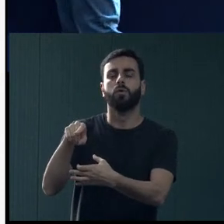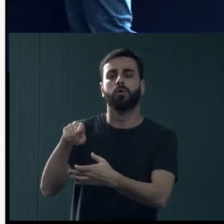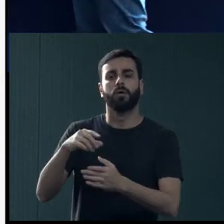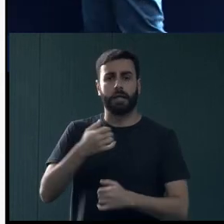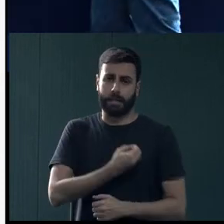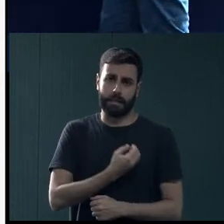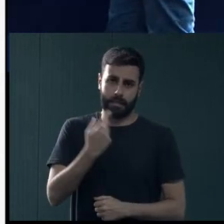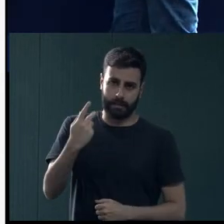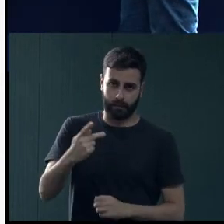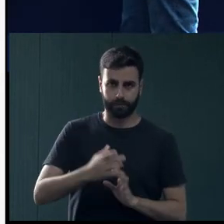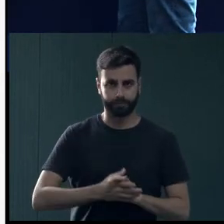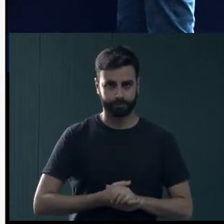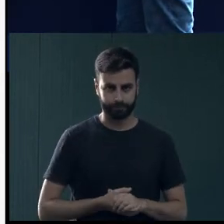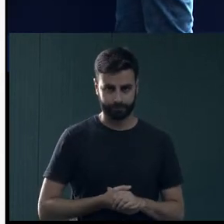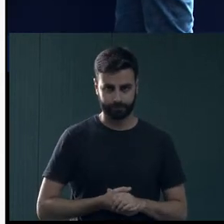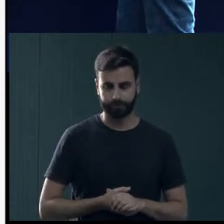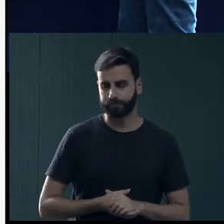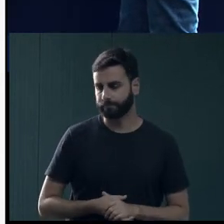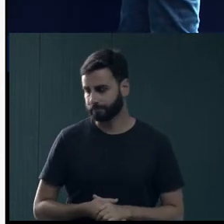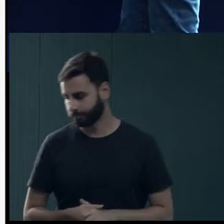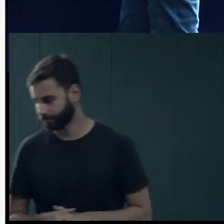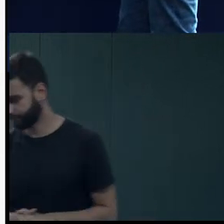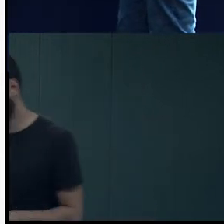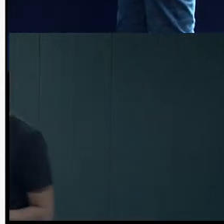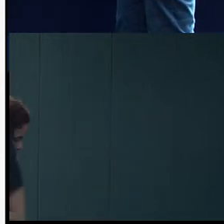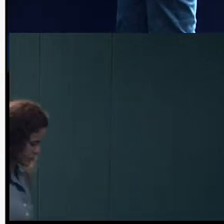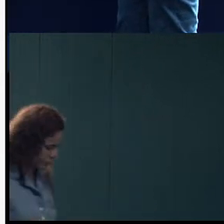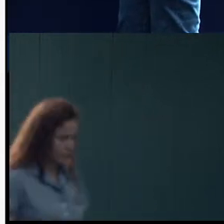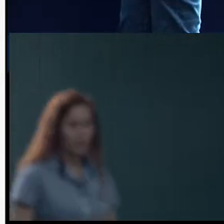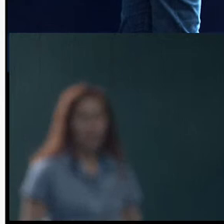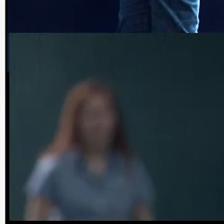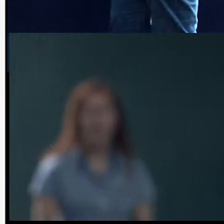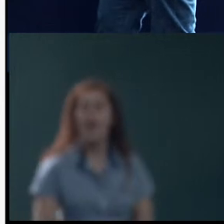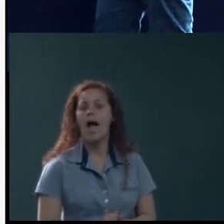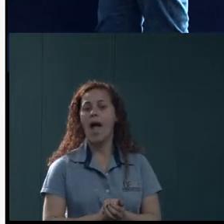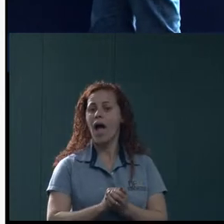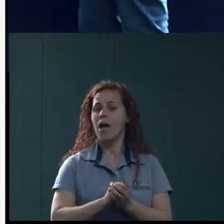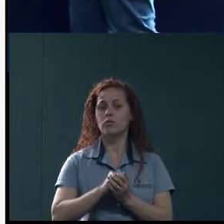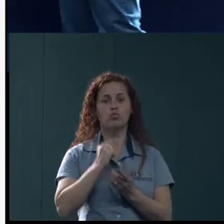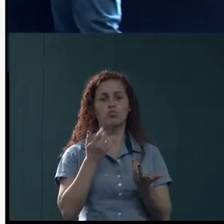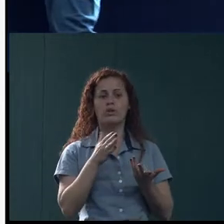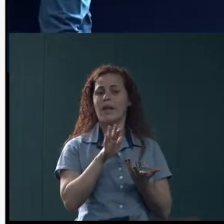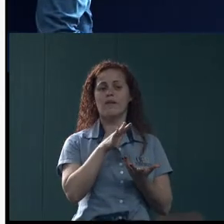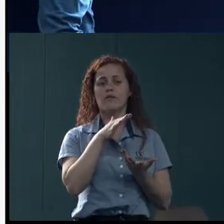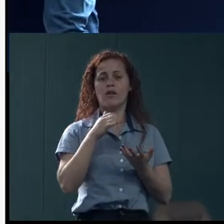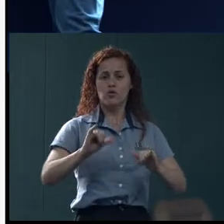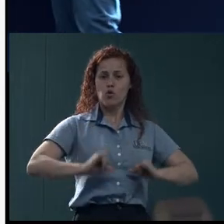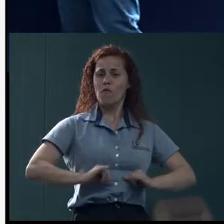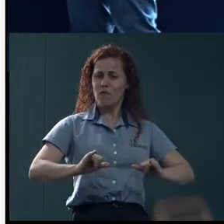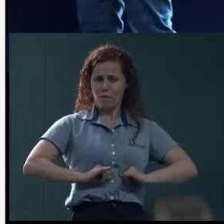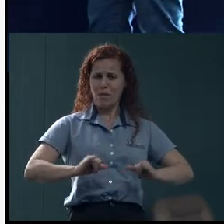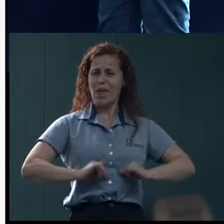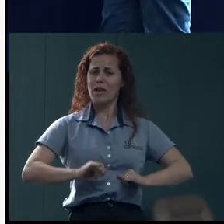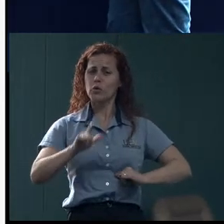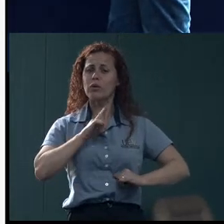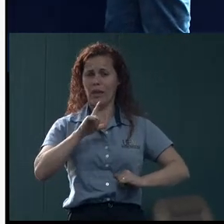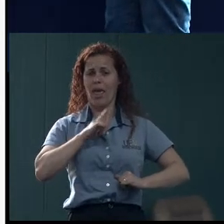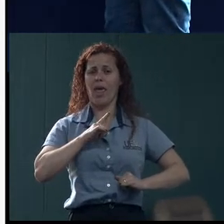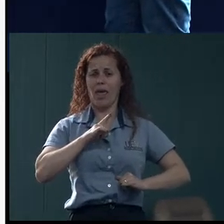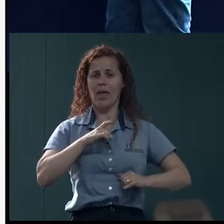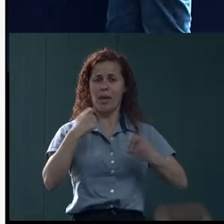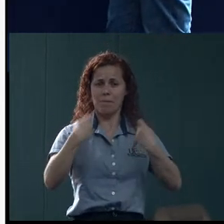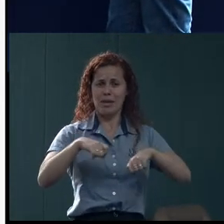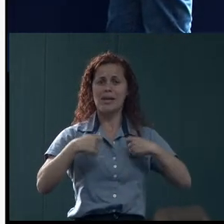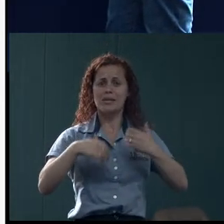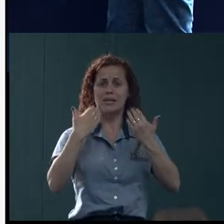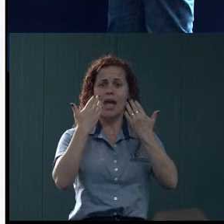esse paciente vai ser encaminhado. Ah, não, ele não tem risco de vida, mas ele tem um sofrimento que talvez necessite de